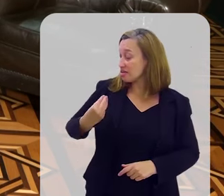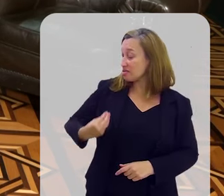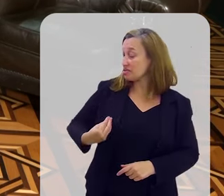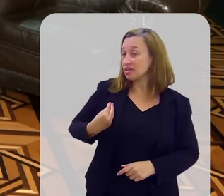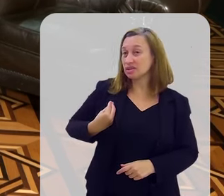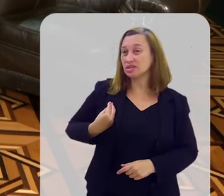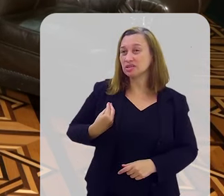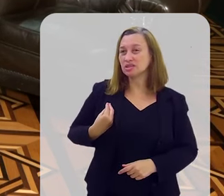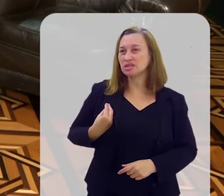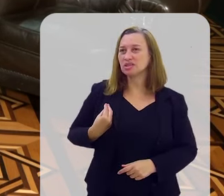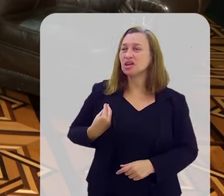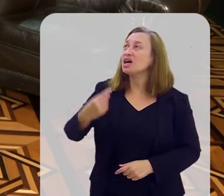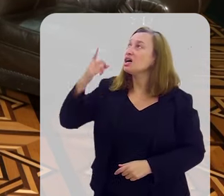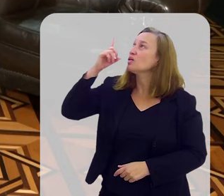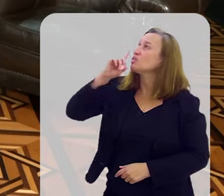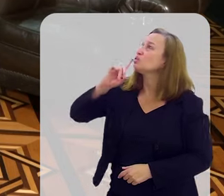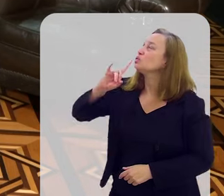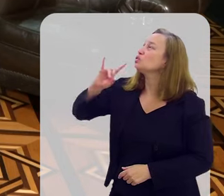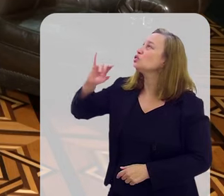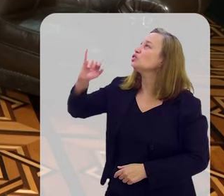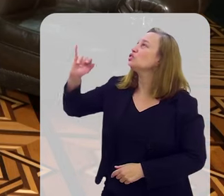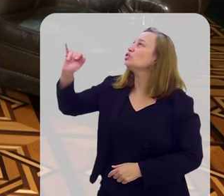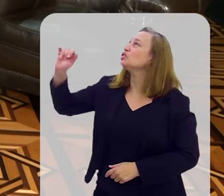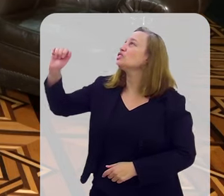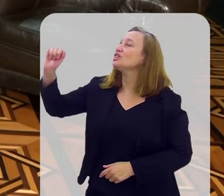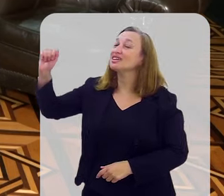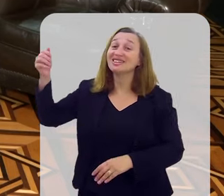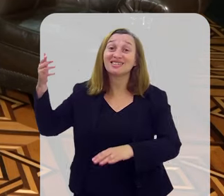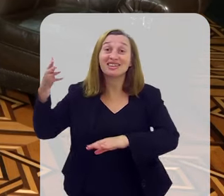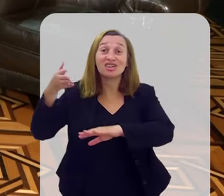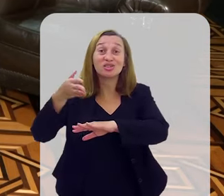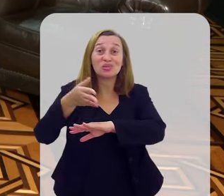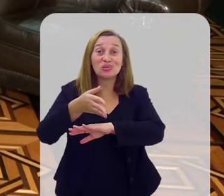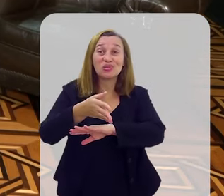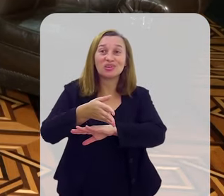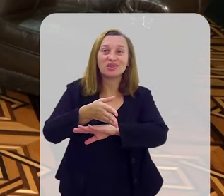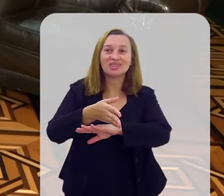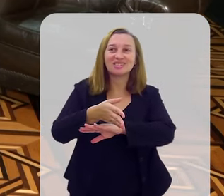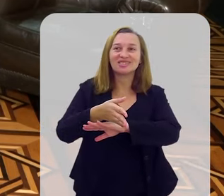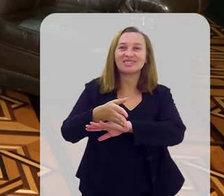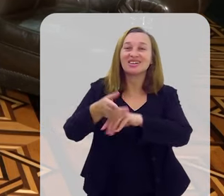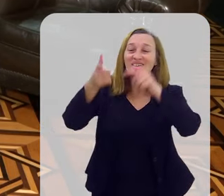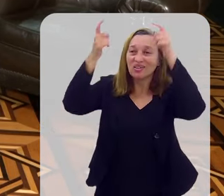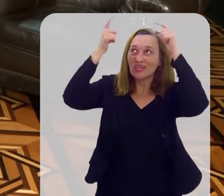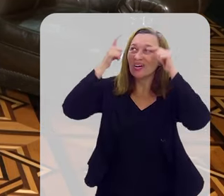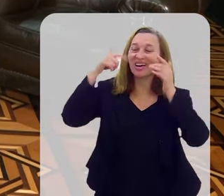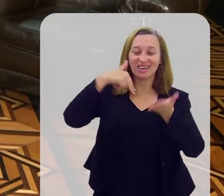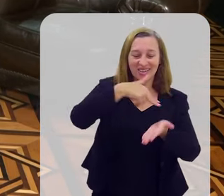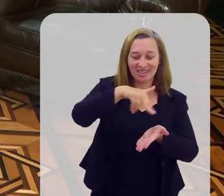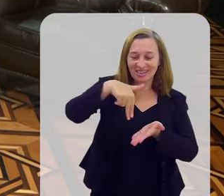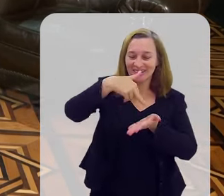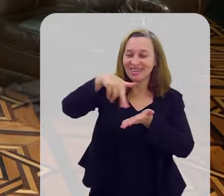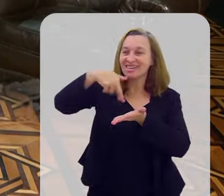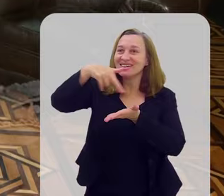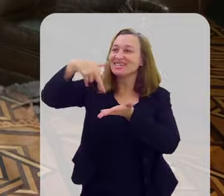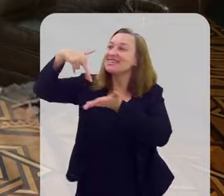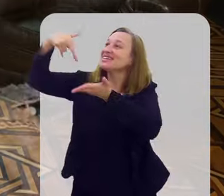E agora reina e vivo está